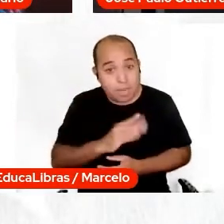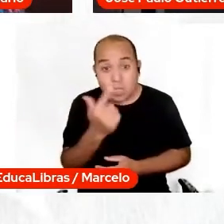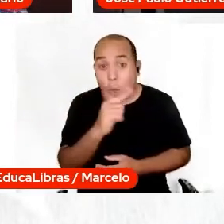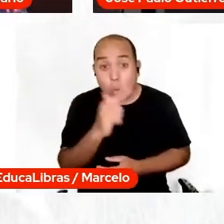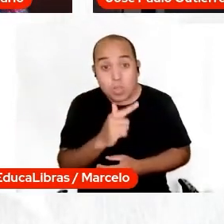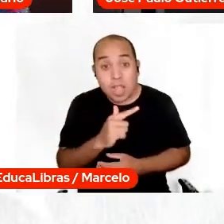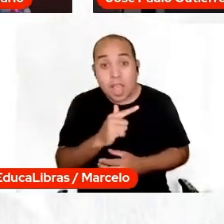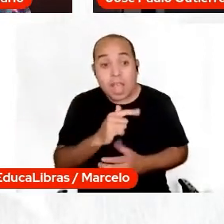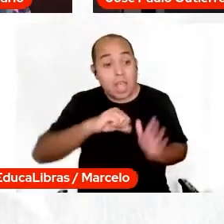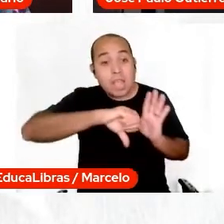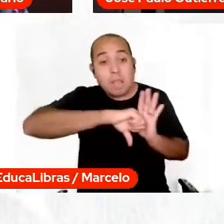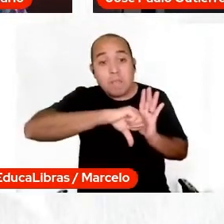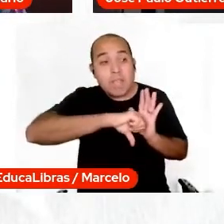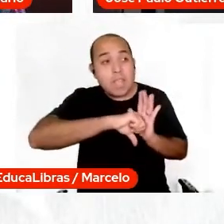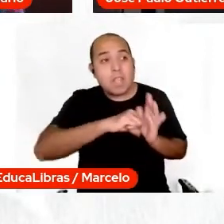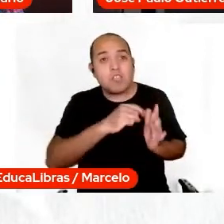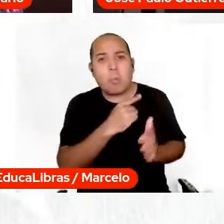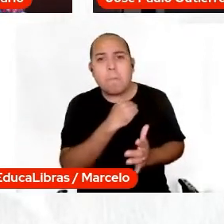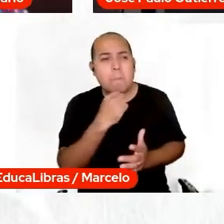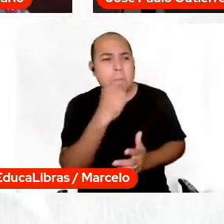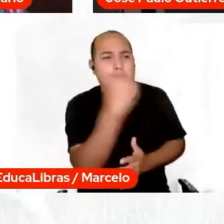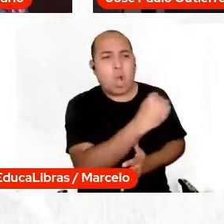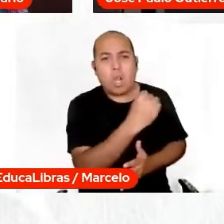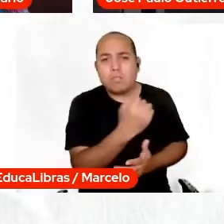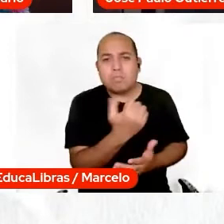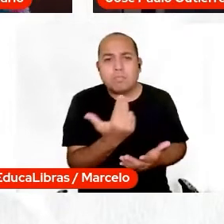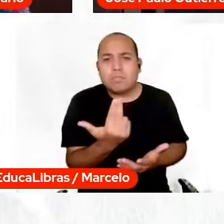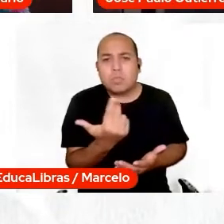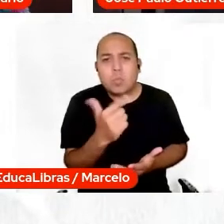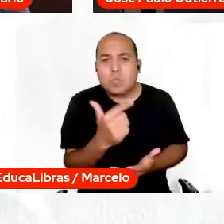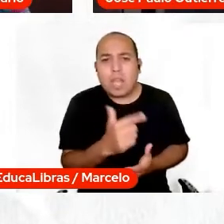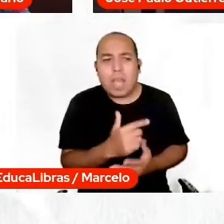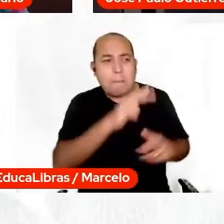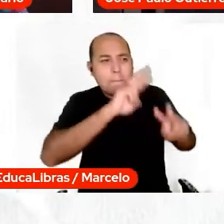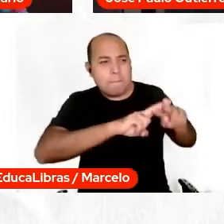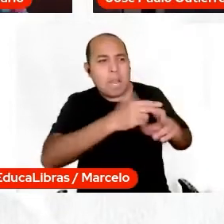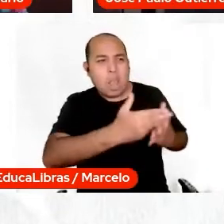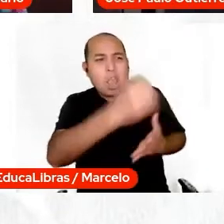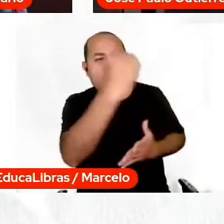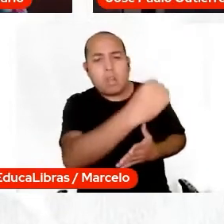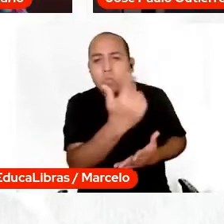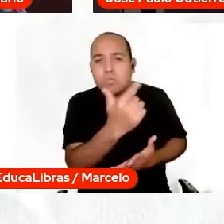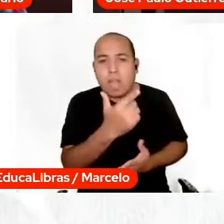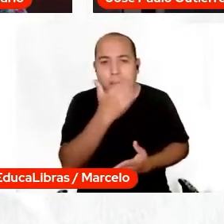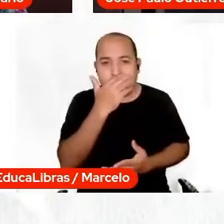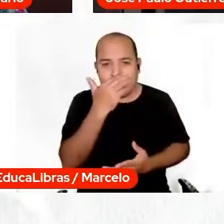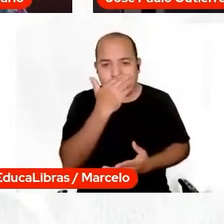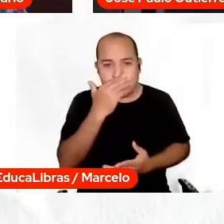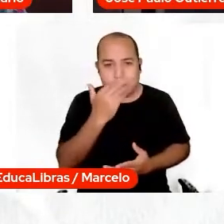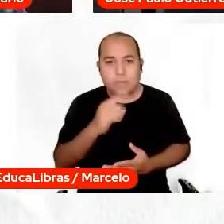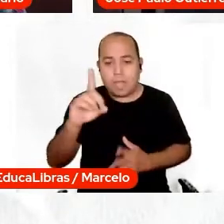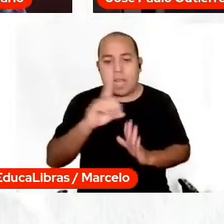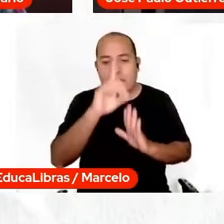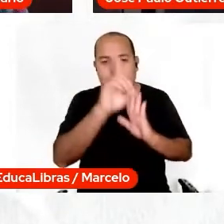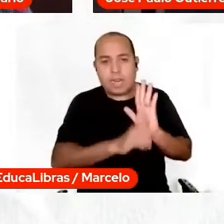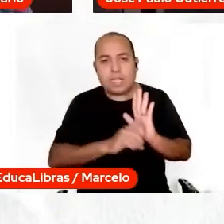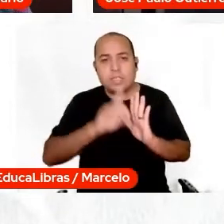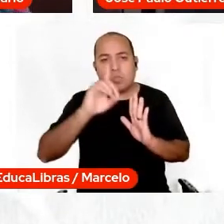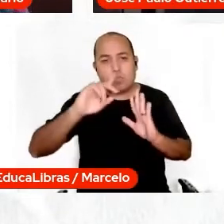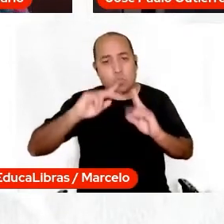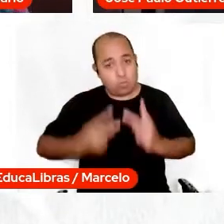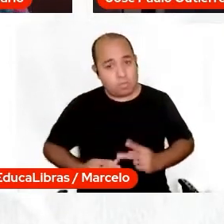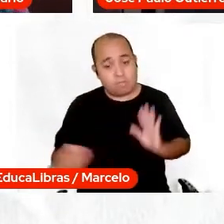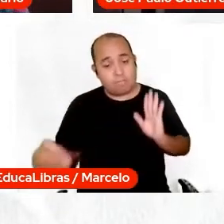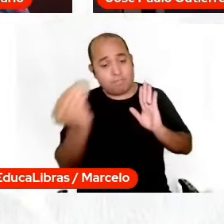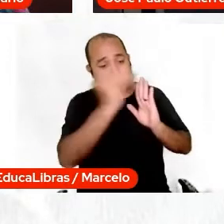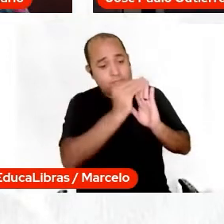nós temos que defender a vida humana, e assim, eu acho que a propriedade se defende, está lá na declaração dos direitos humanos, e a gente